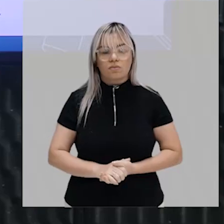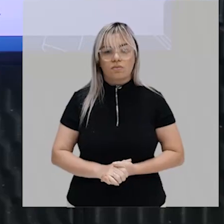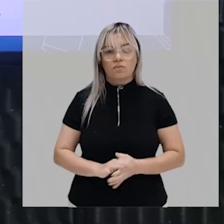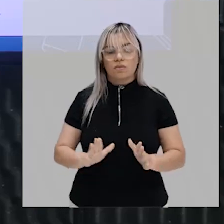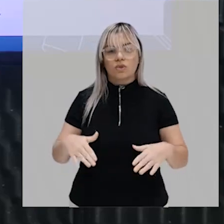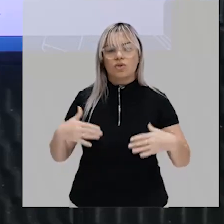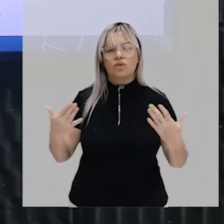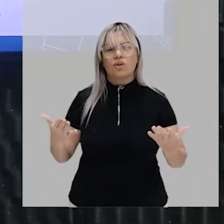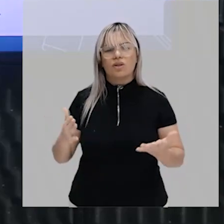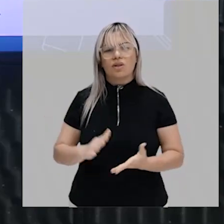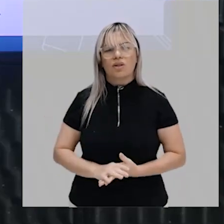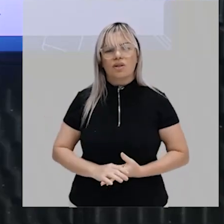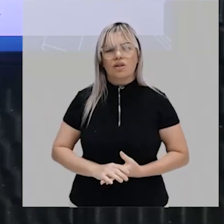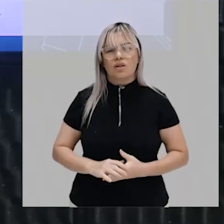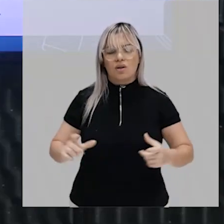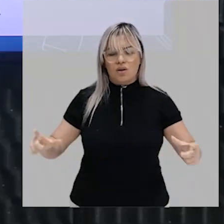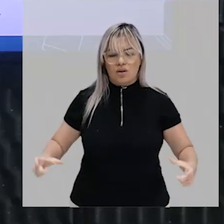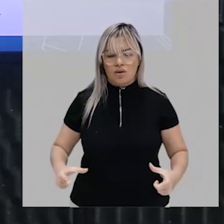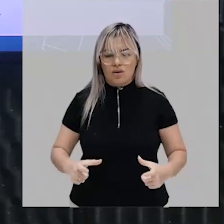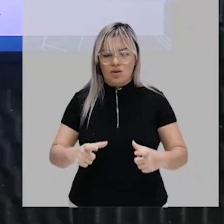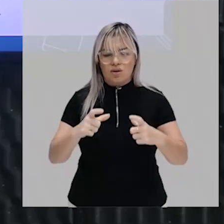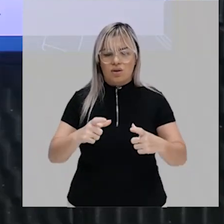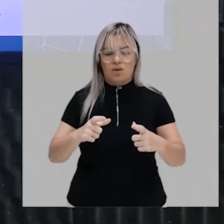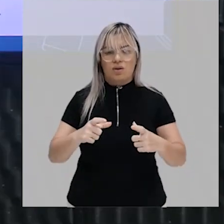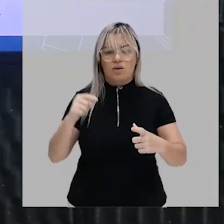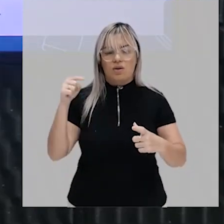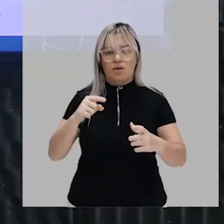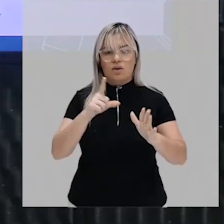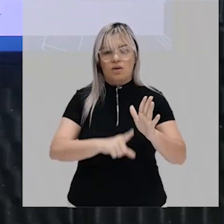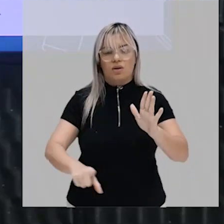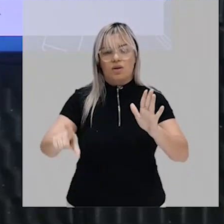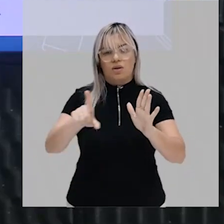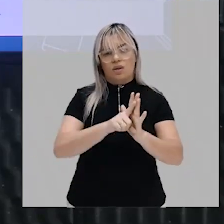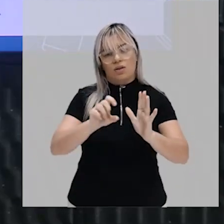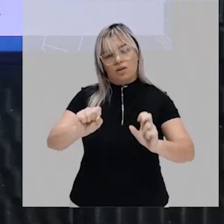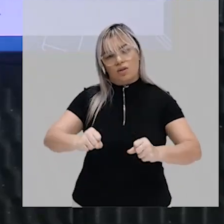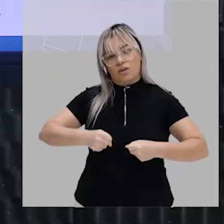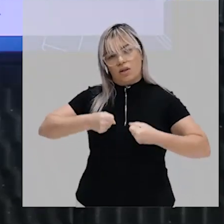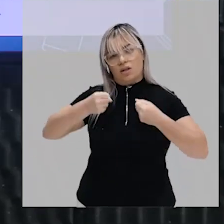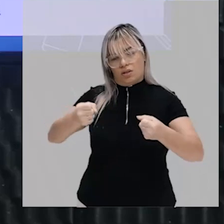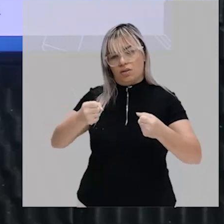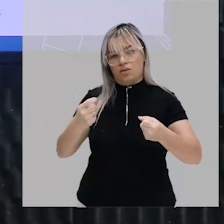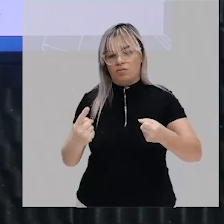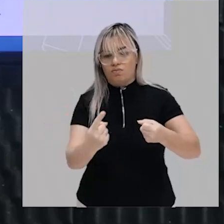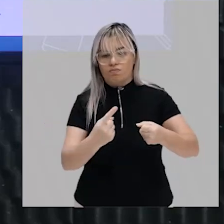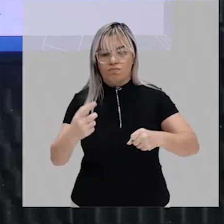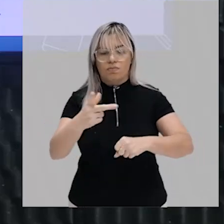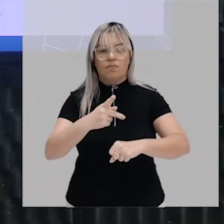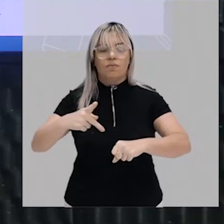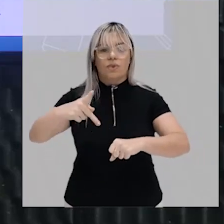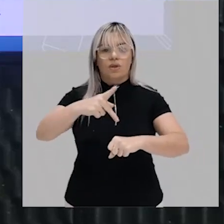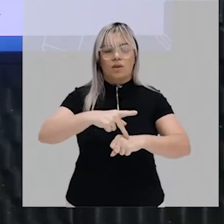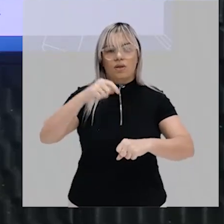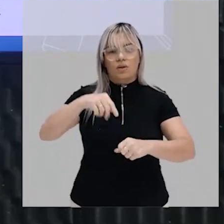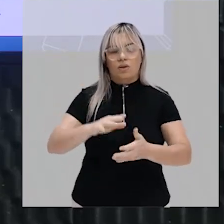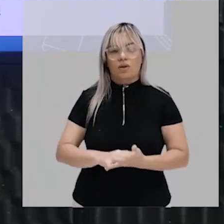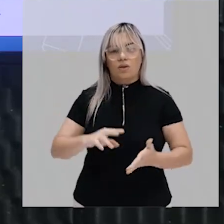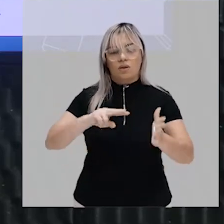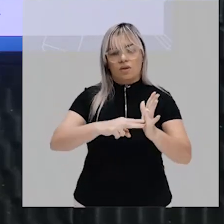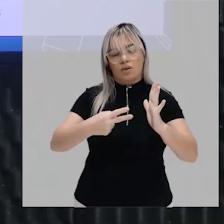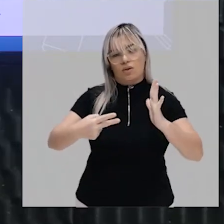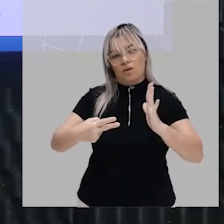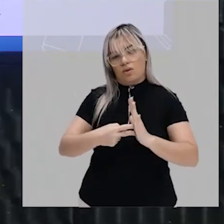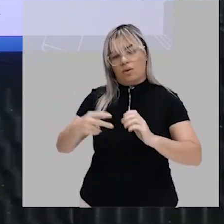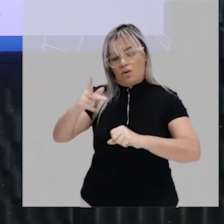monopólio legítimo do uso da força o que isso significa monopólio é exclusividade o que Weber quer dizer é que o